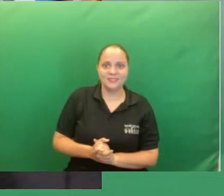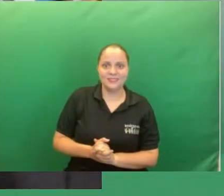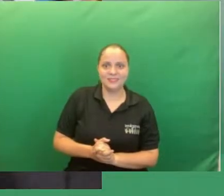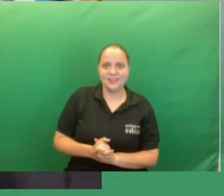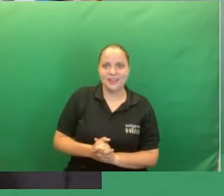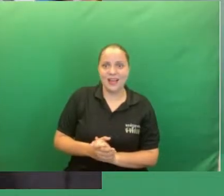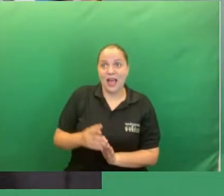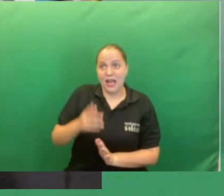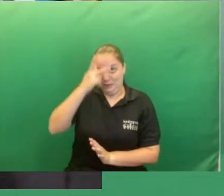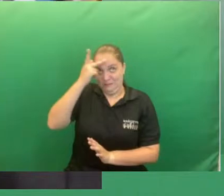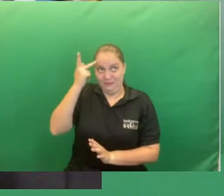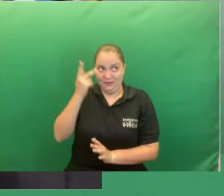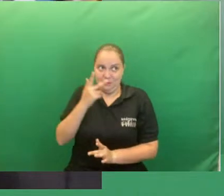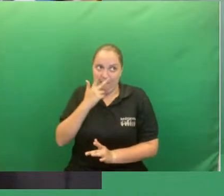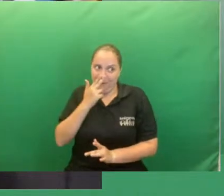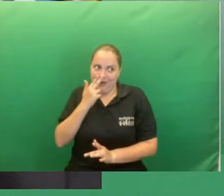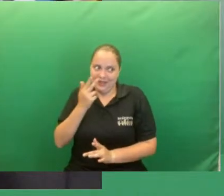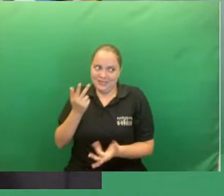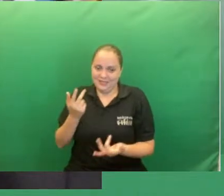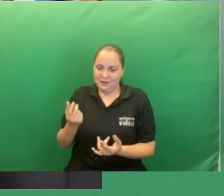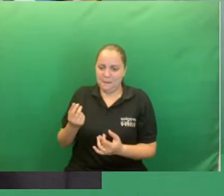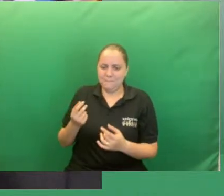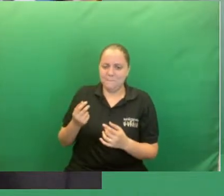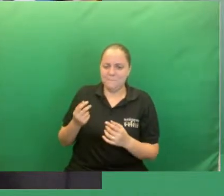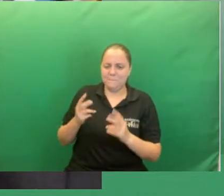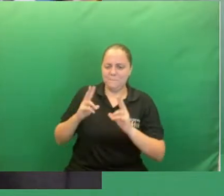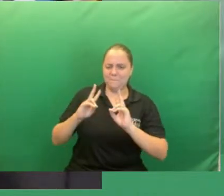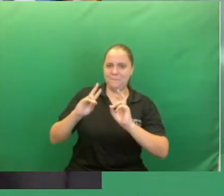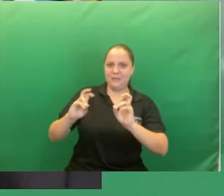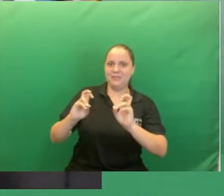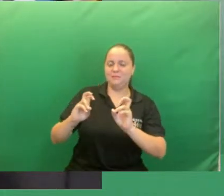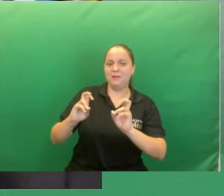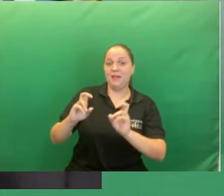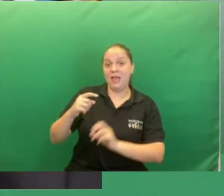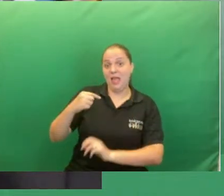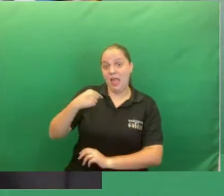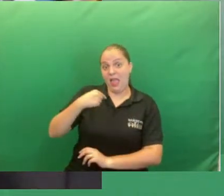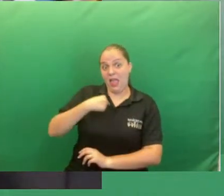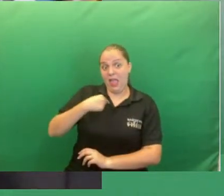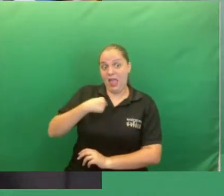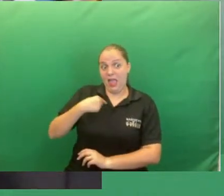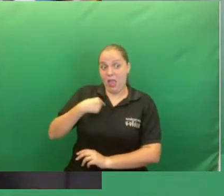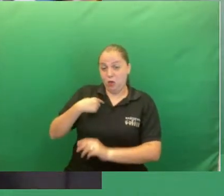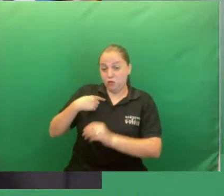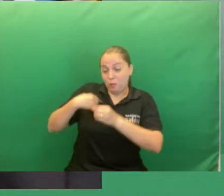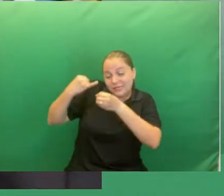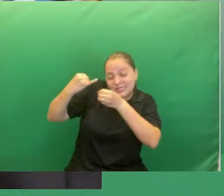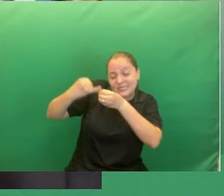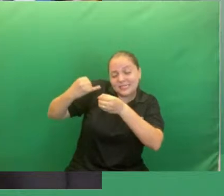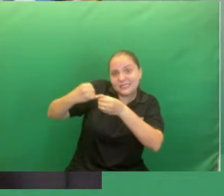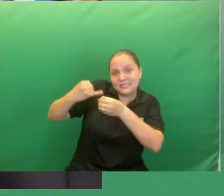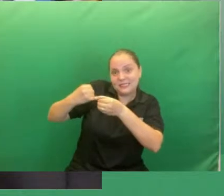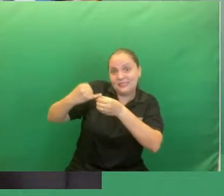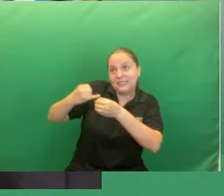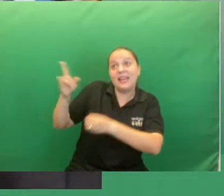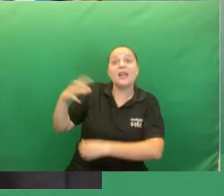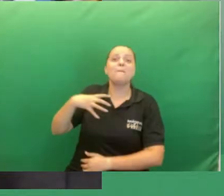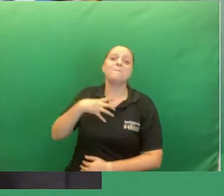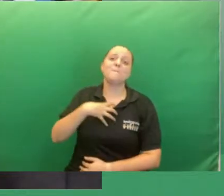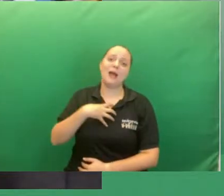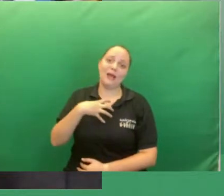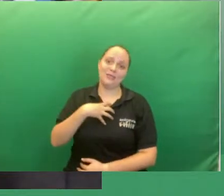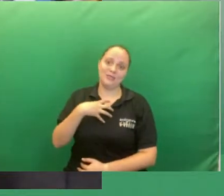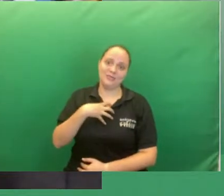sotaque. Então, eu gostaria de dizer que eu sou de uma cidadezinha do sertão da Bahia,